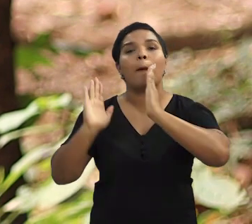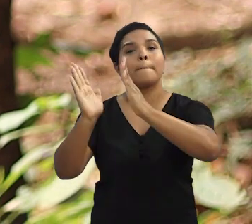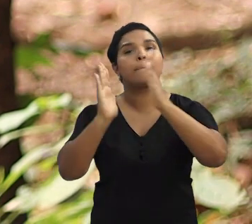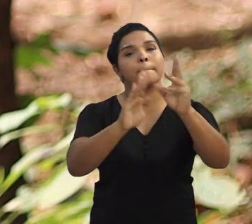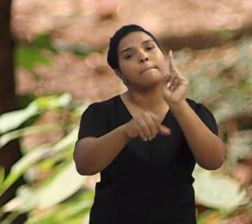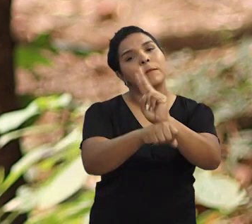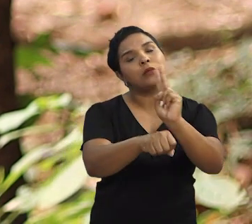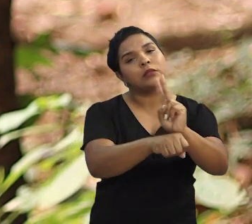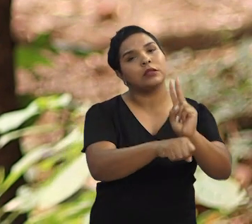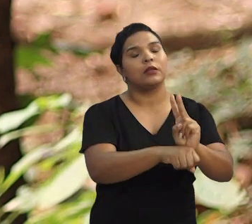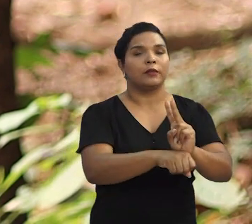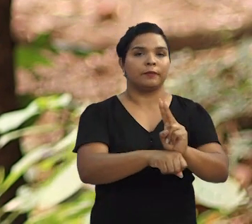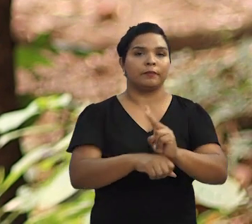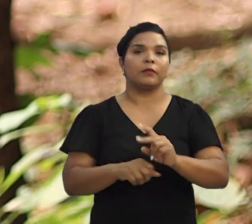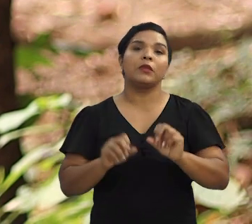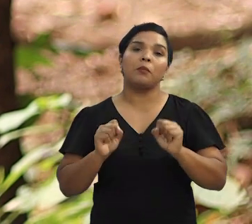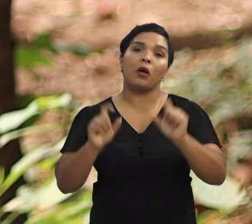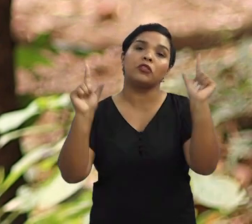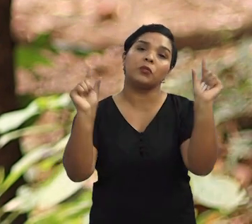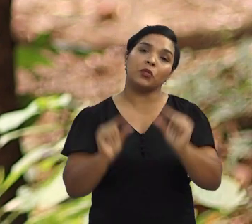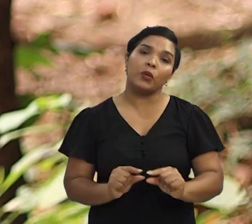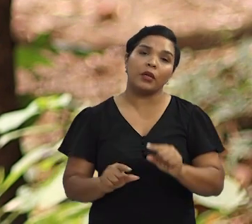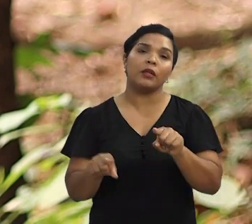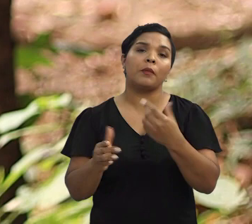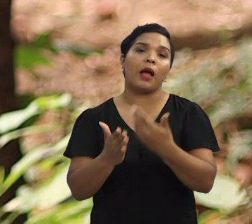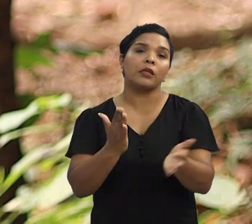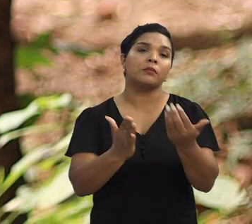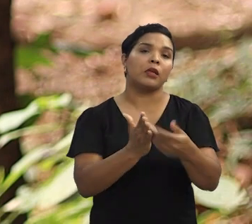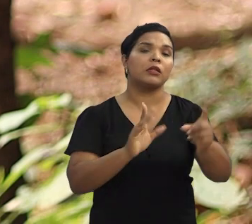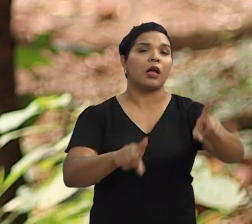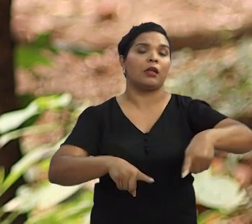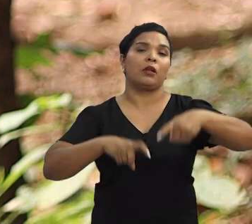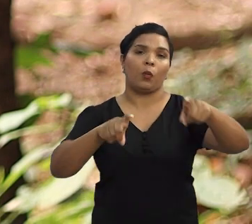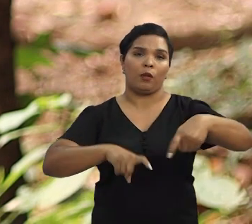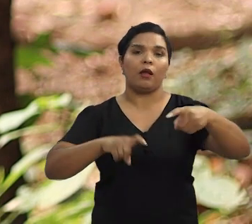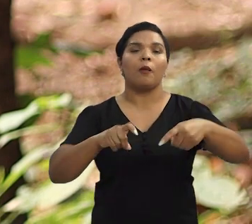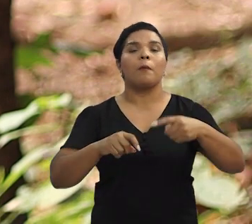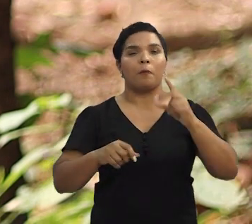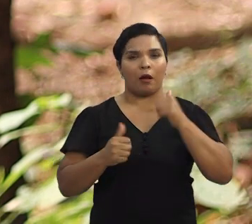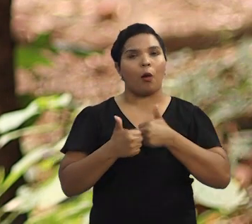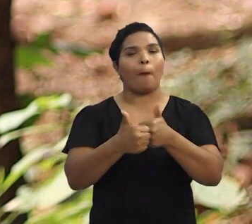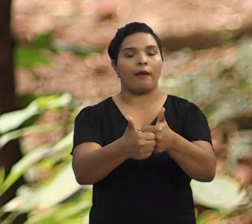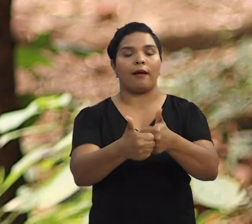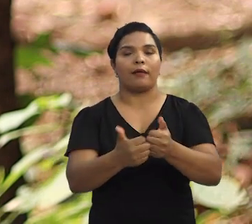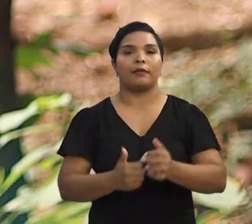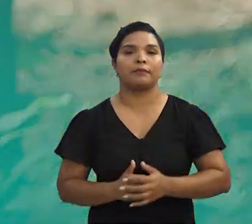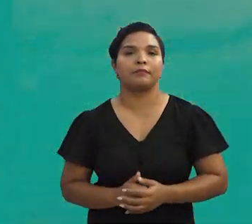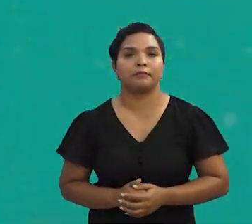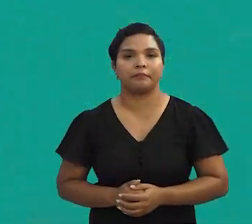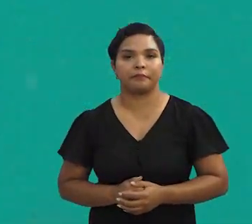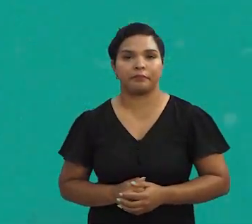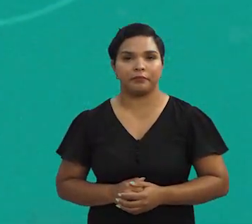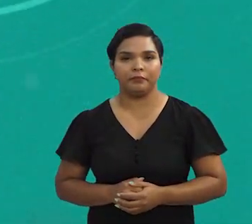prateleira desses alimentos tão perecíveis, o que pode diminuir as perdas da produção agrícola. Vamos acompanhar!